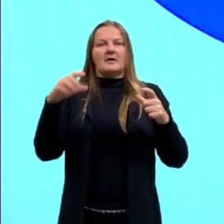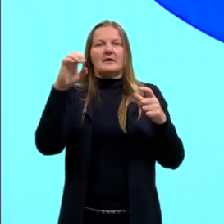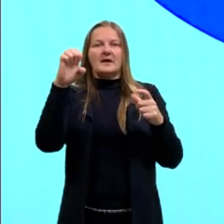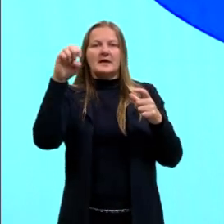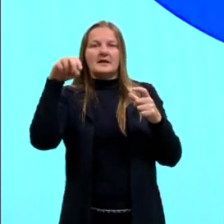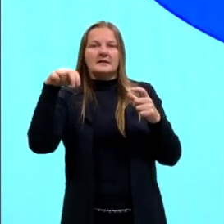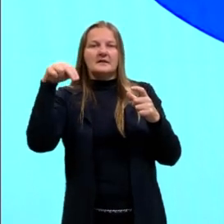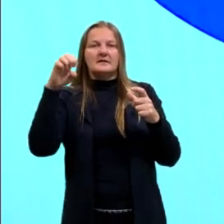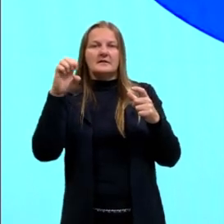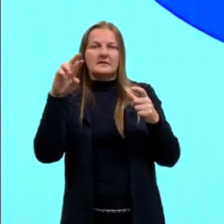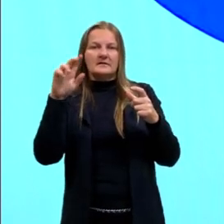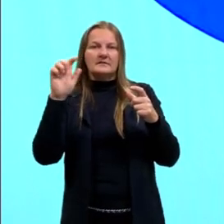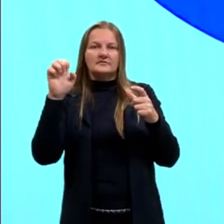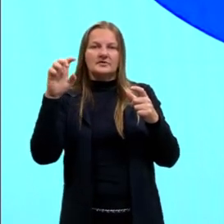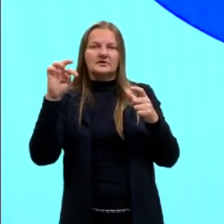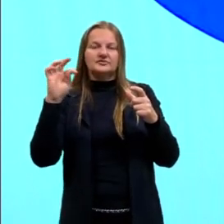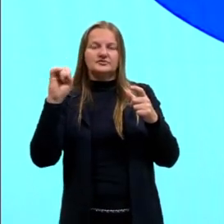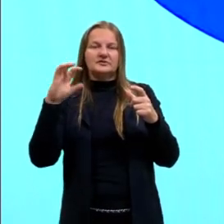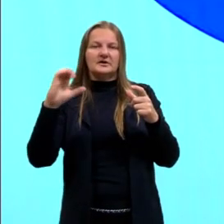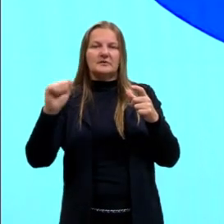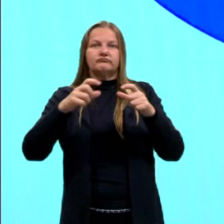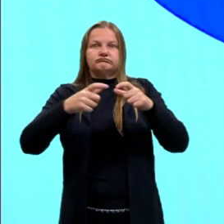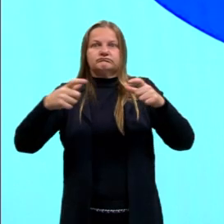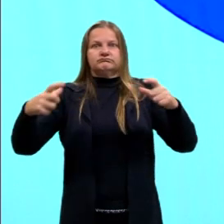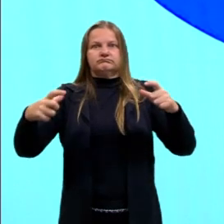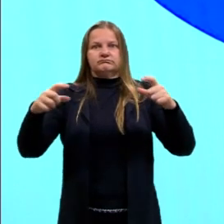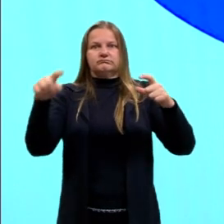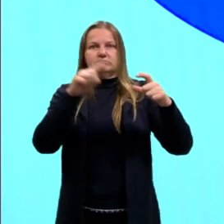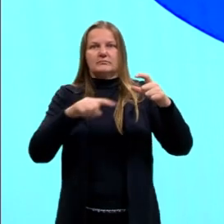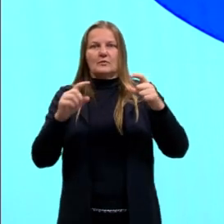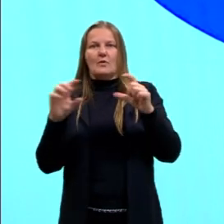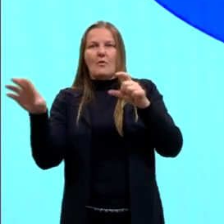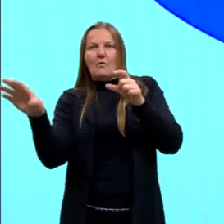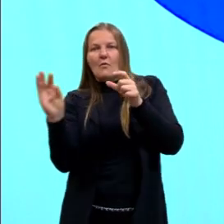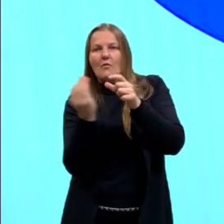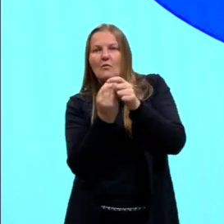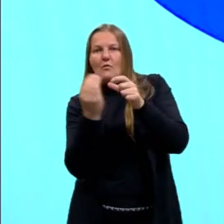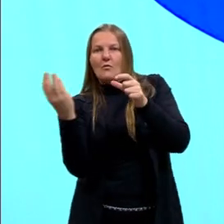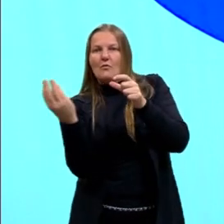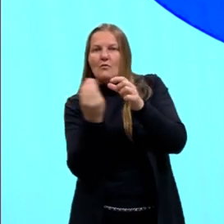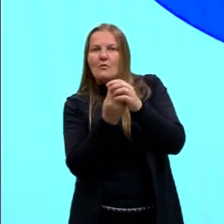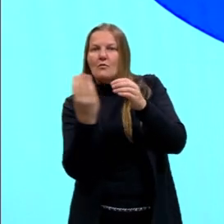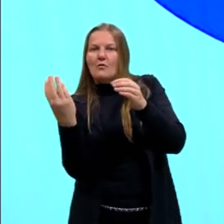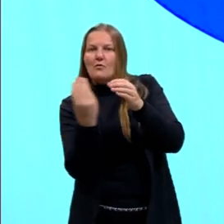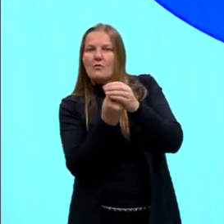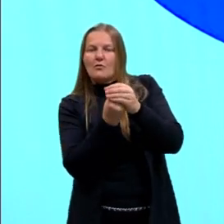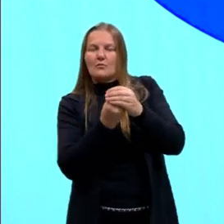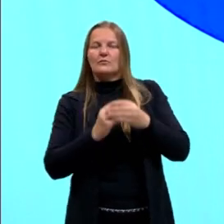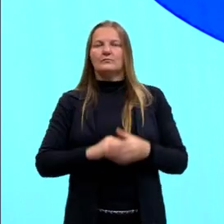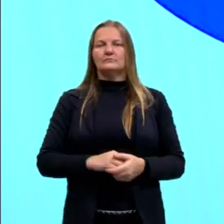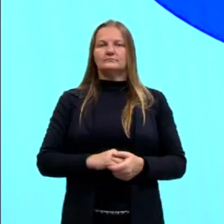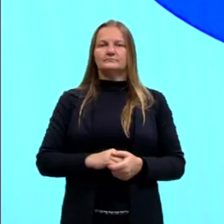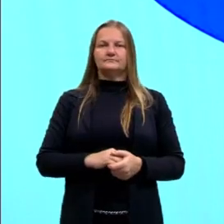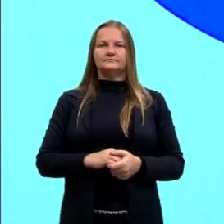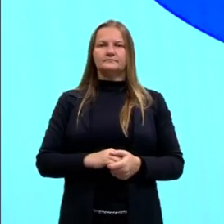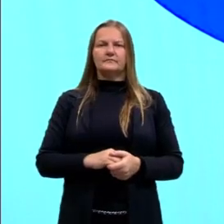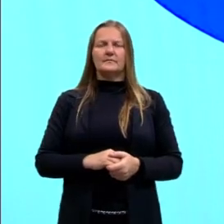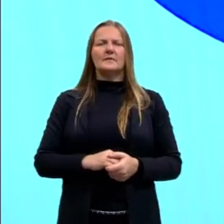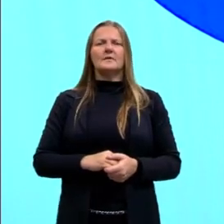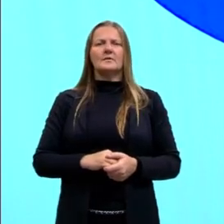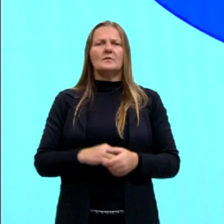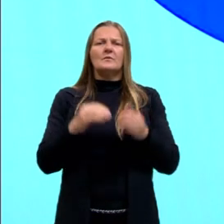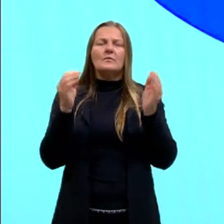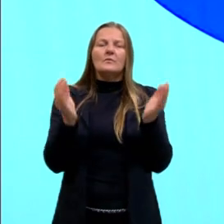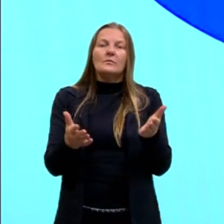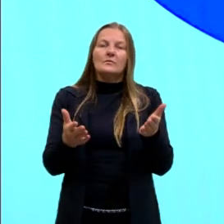é essa matriz, é inserida dentro dessa matriz, certo? Então, são fontes que geram energia elétrica. Hoje, a nossa